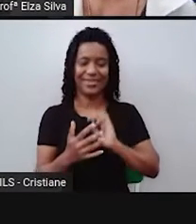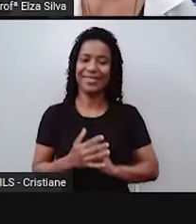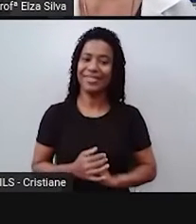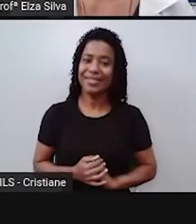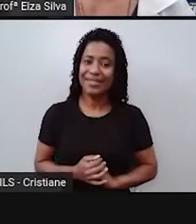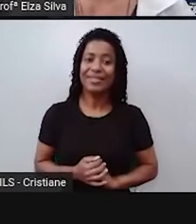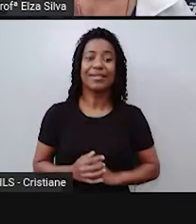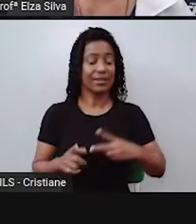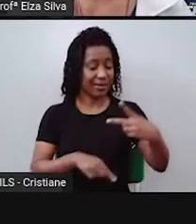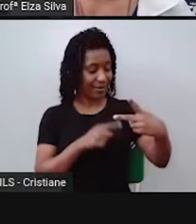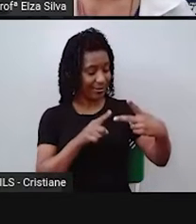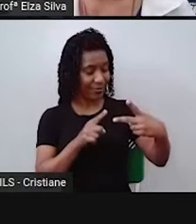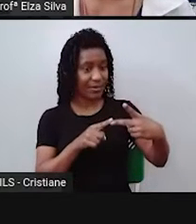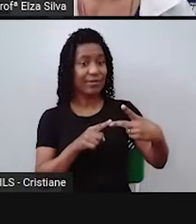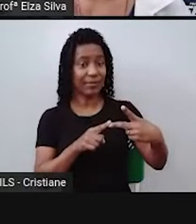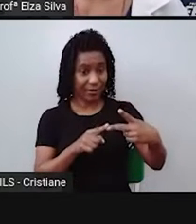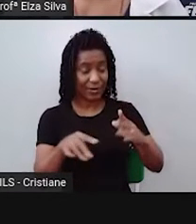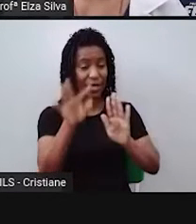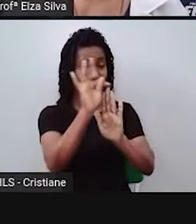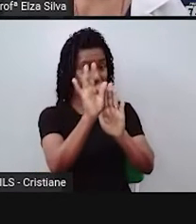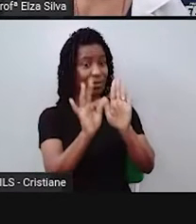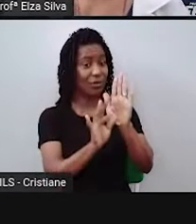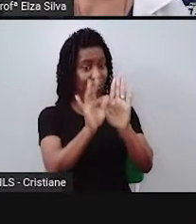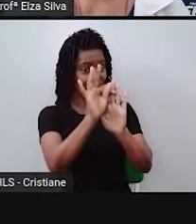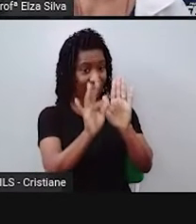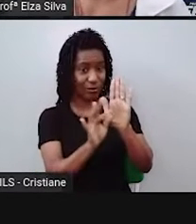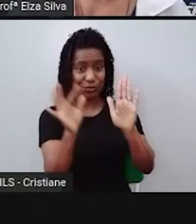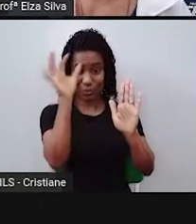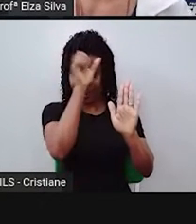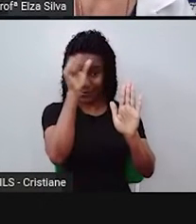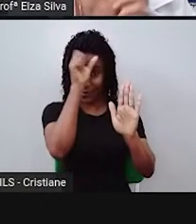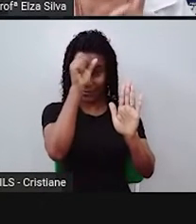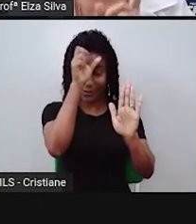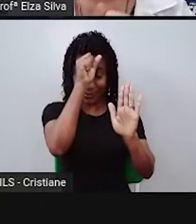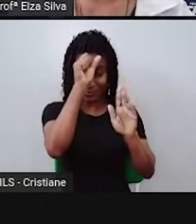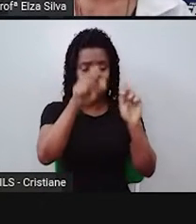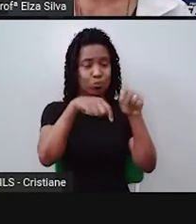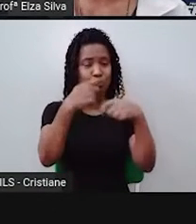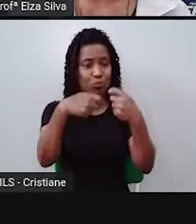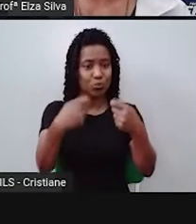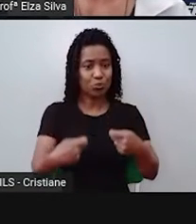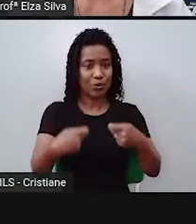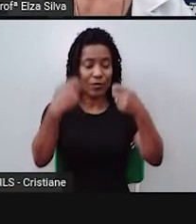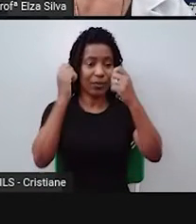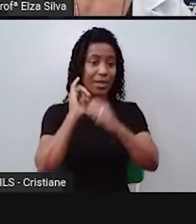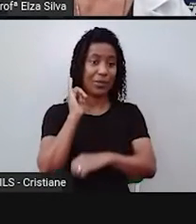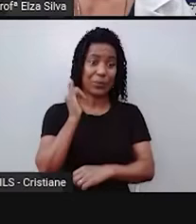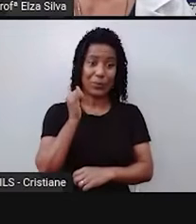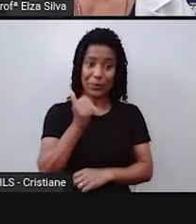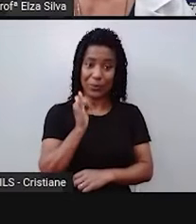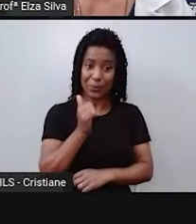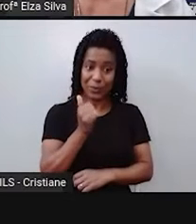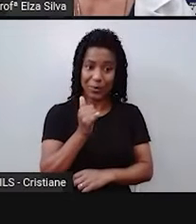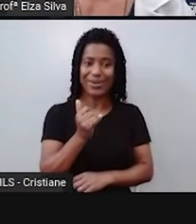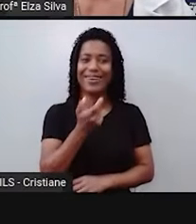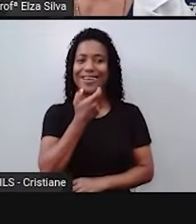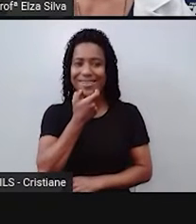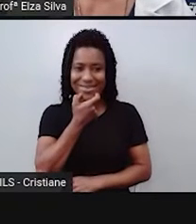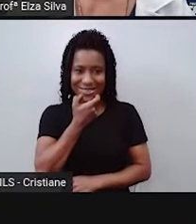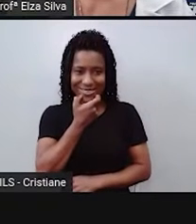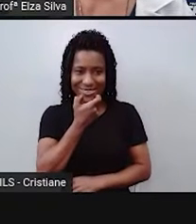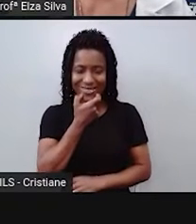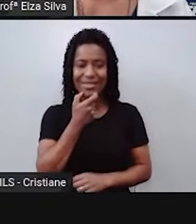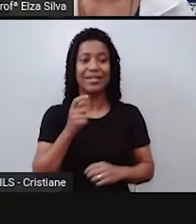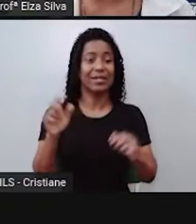construir textos escritos de cunho narrativo descritivo em língua inglesa, abordando temáticas